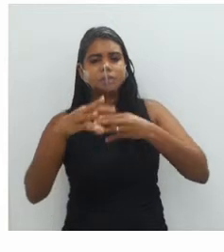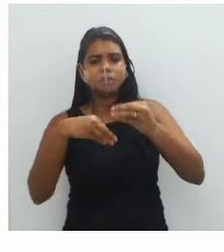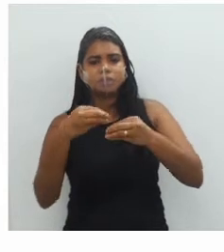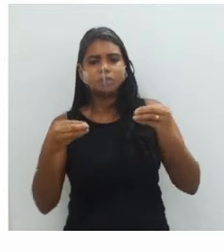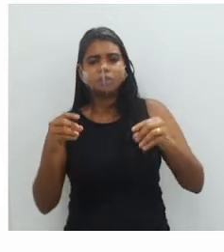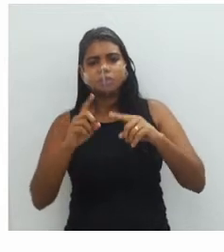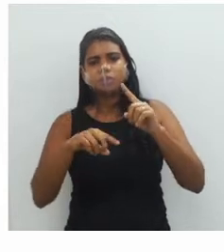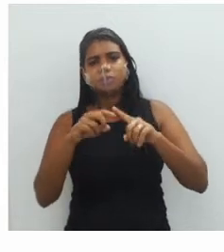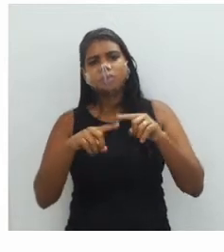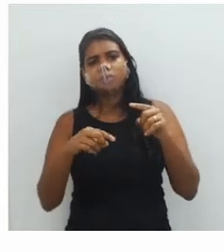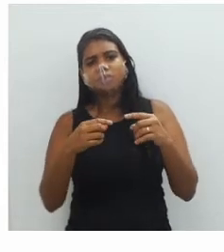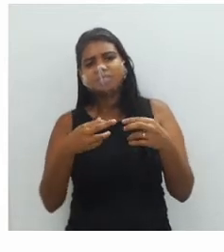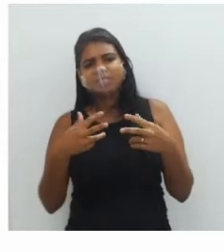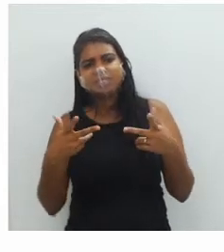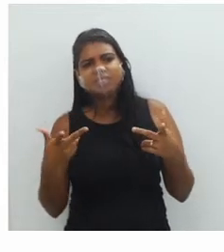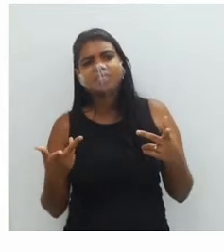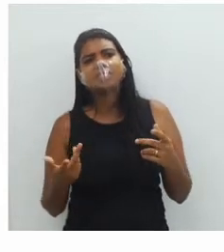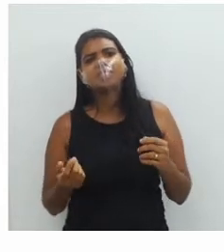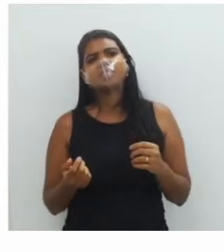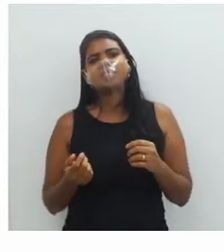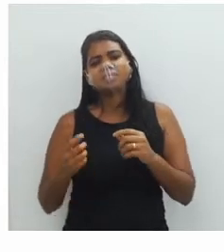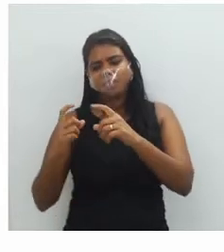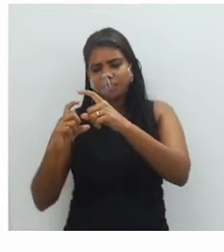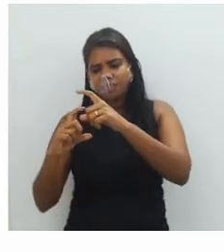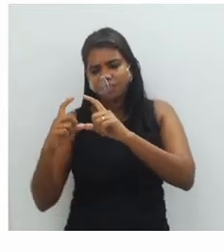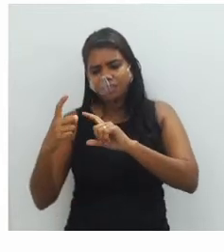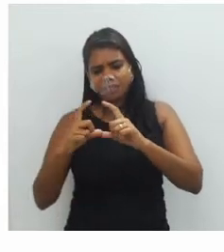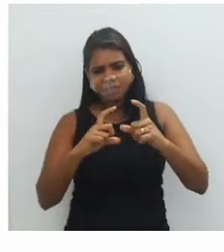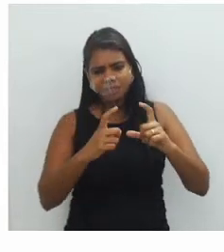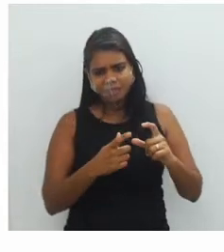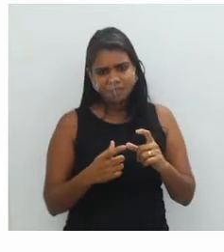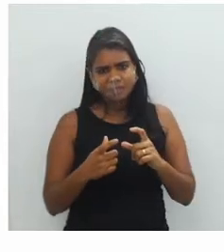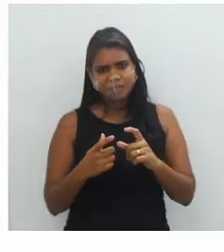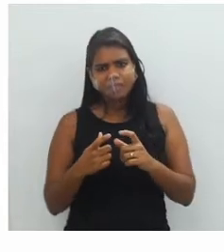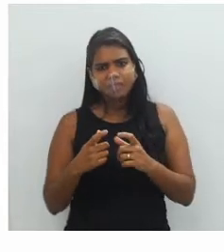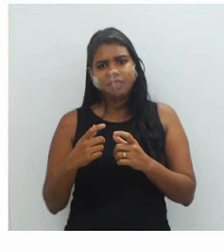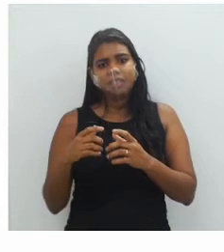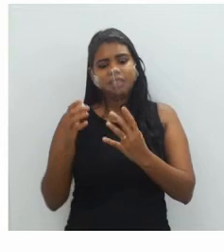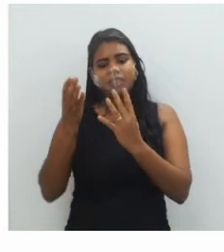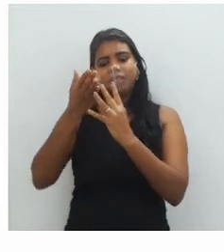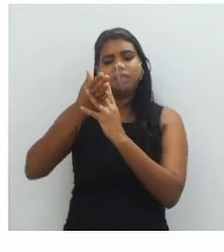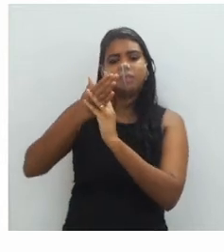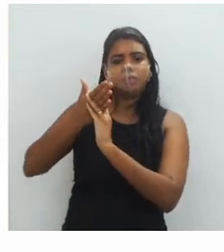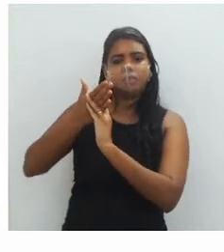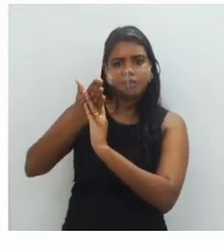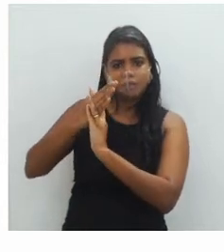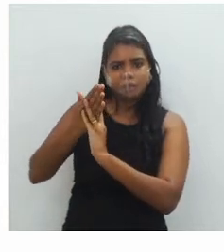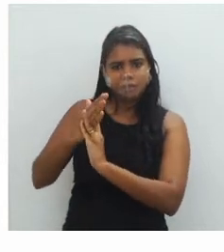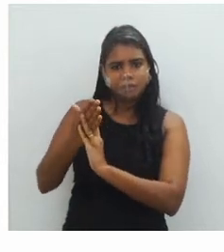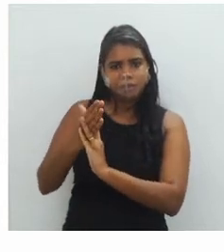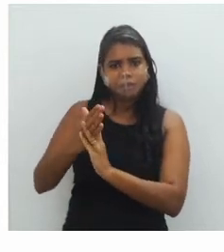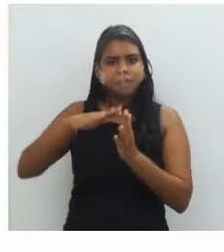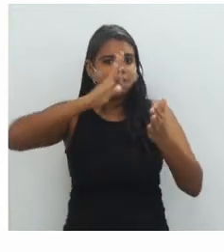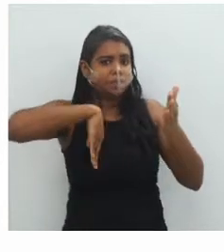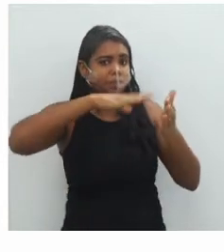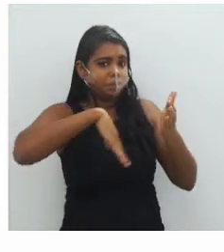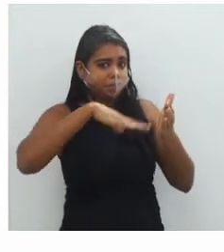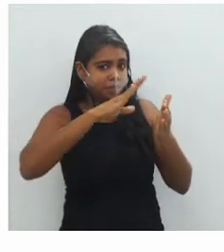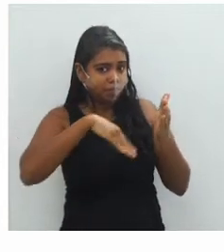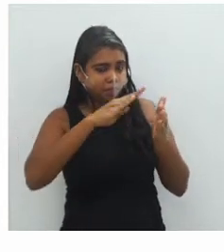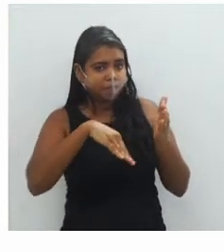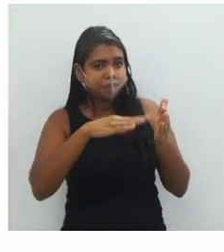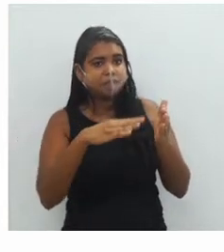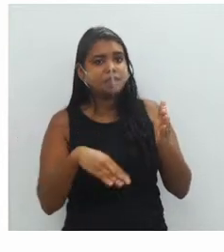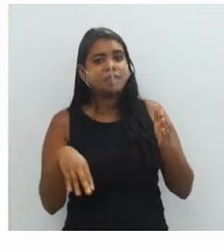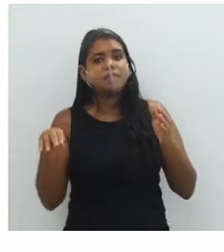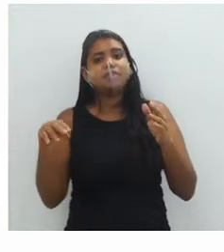os azulejos que se fazia na época do barroco, né? Que se pintava à mão, azulejos portugueses que se pintavam à